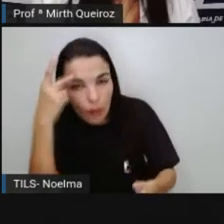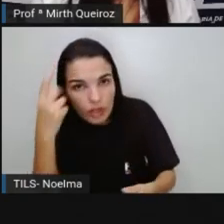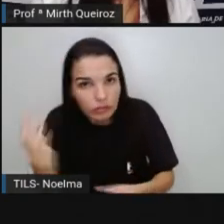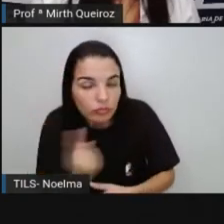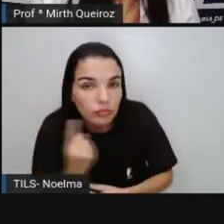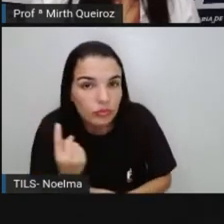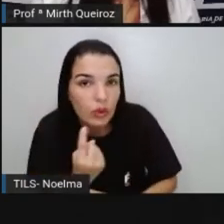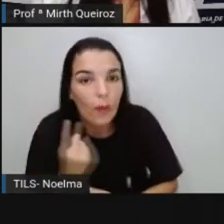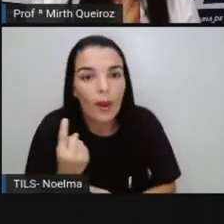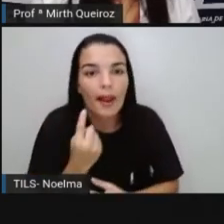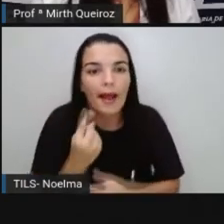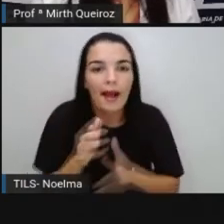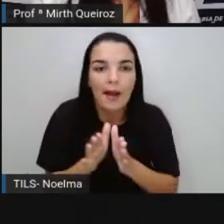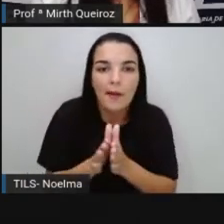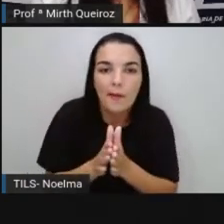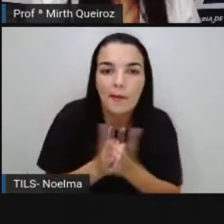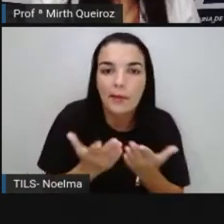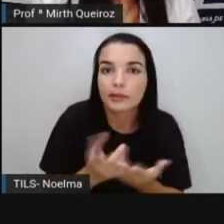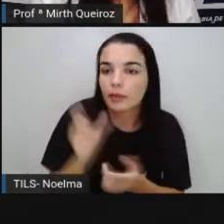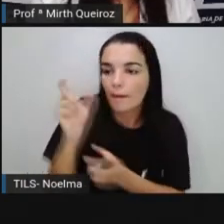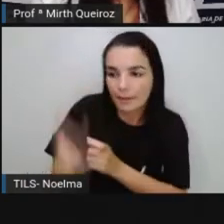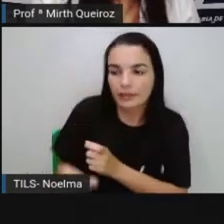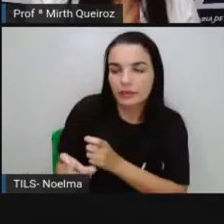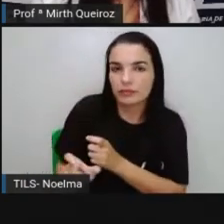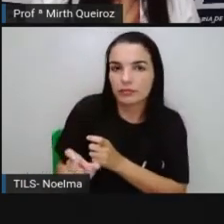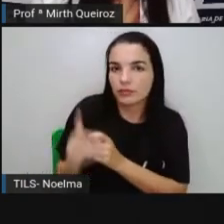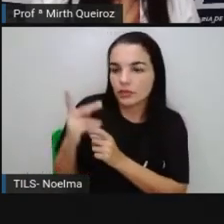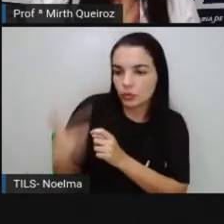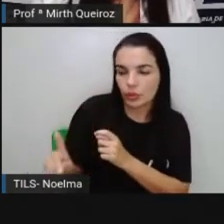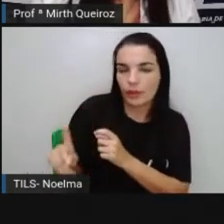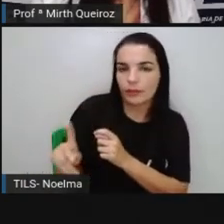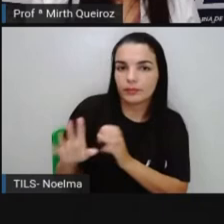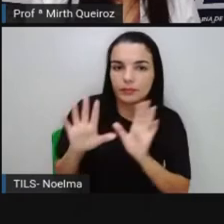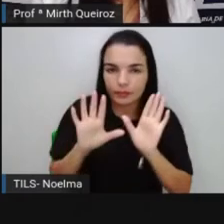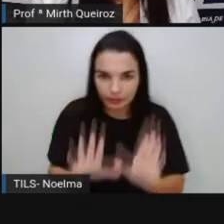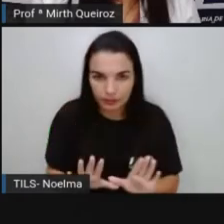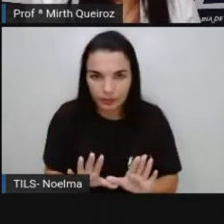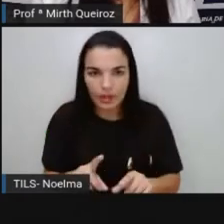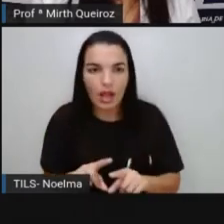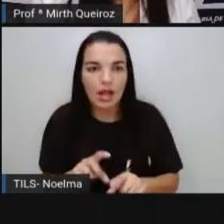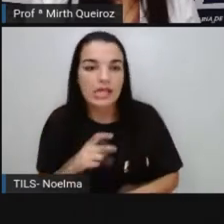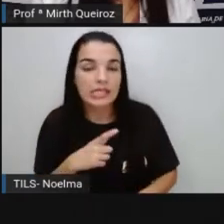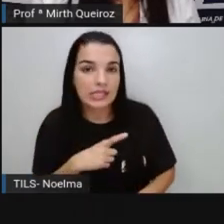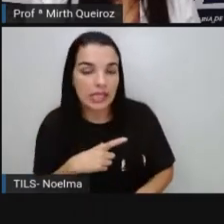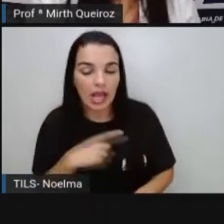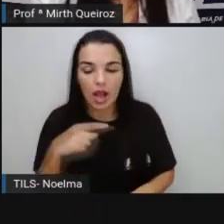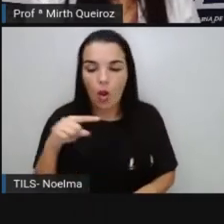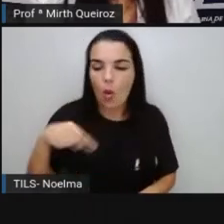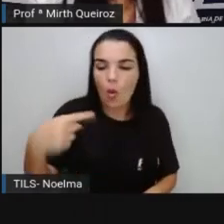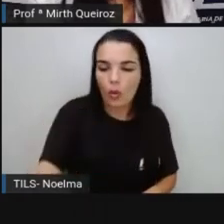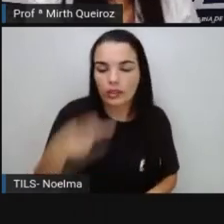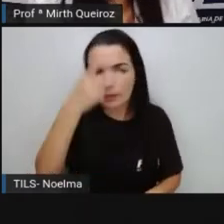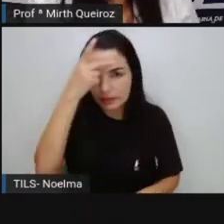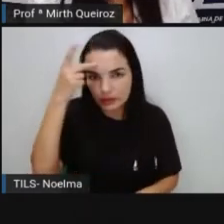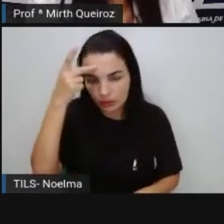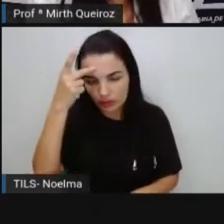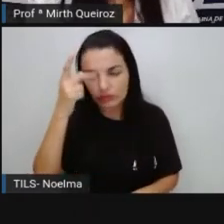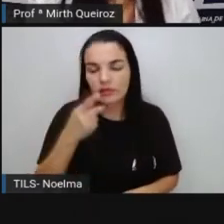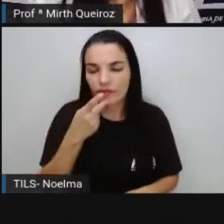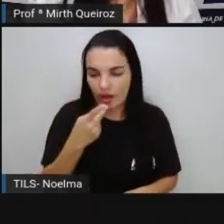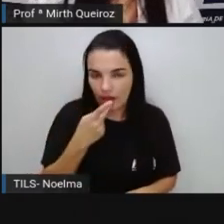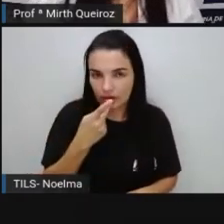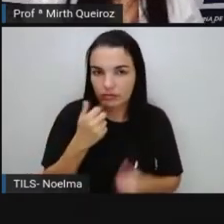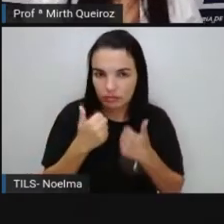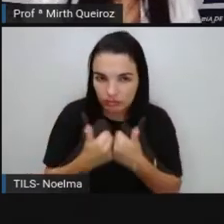quando é uma biografia. Ou seja, um autor relata a vida de outra pessoa.